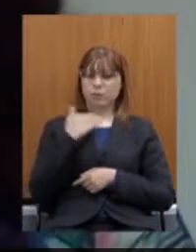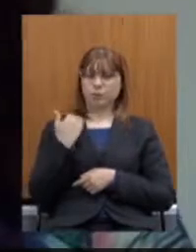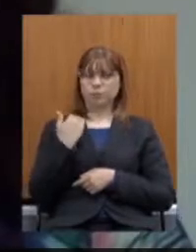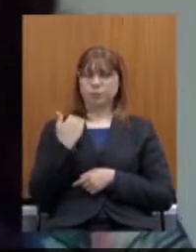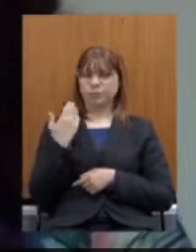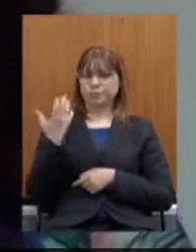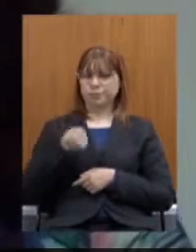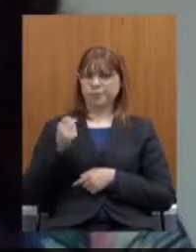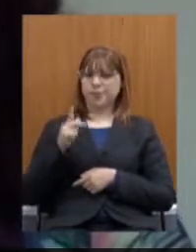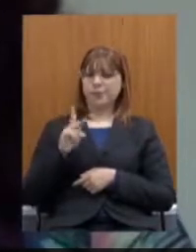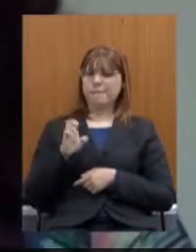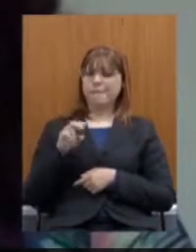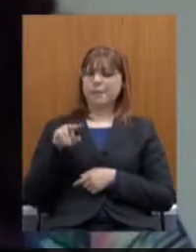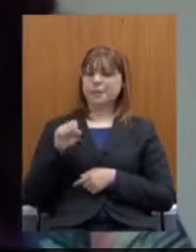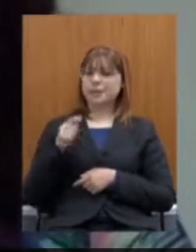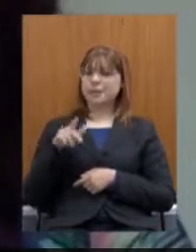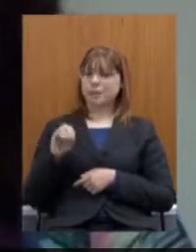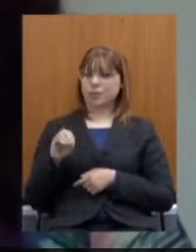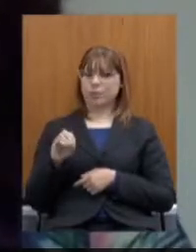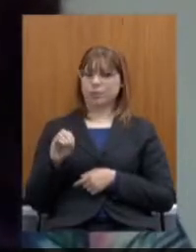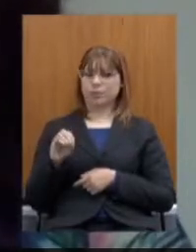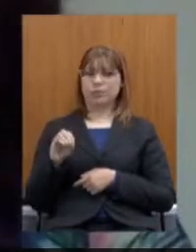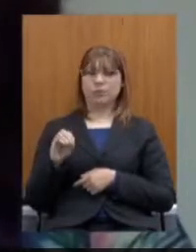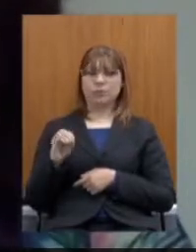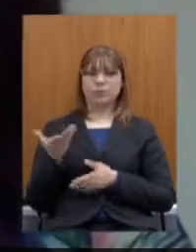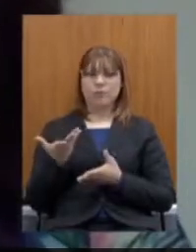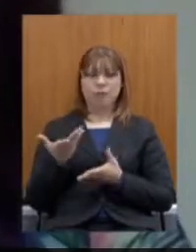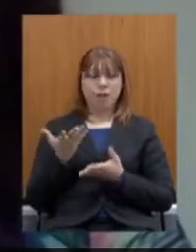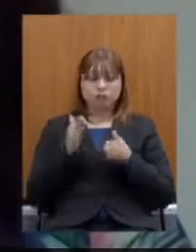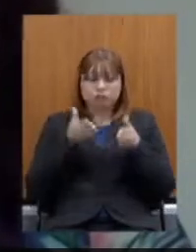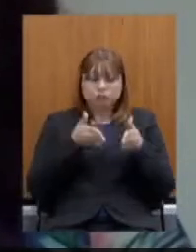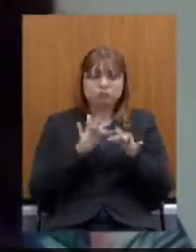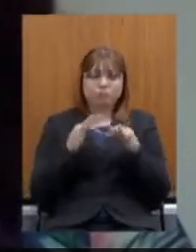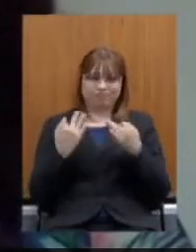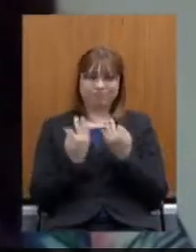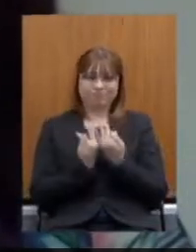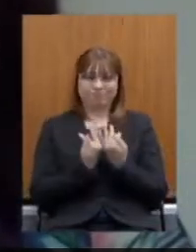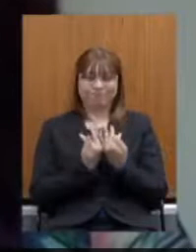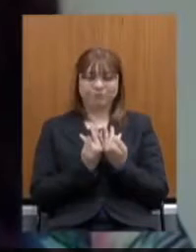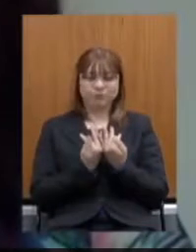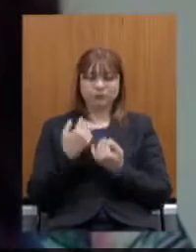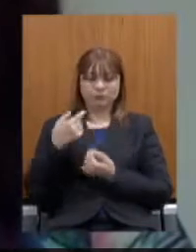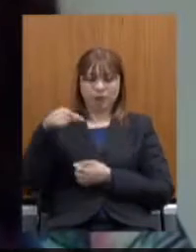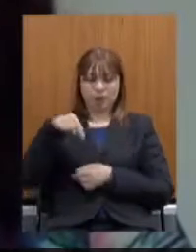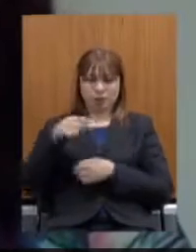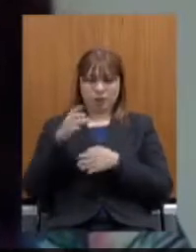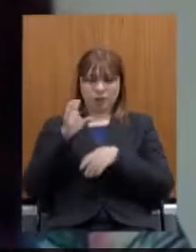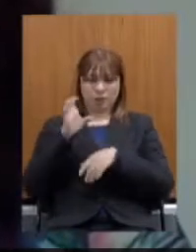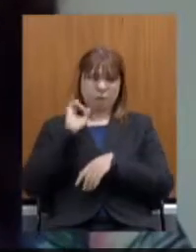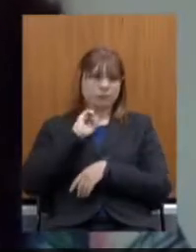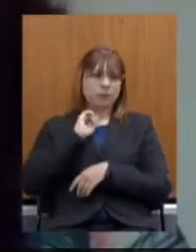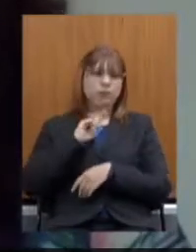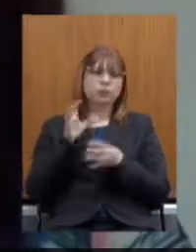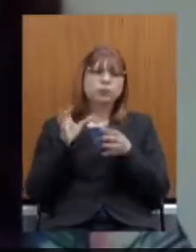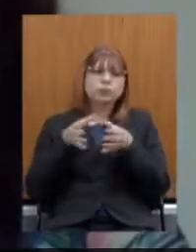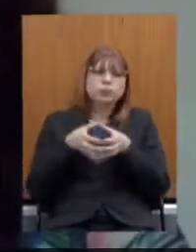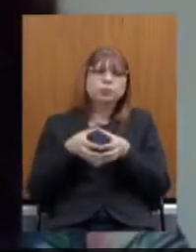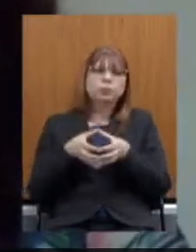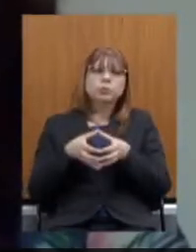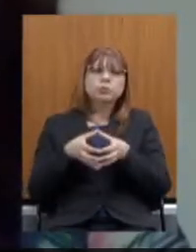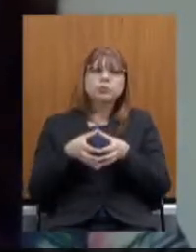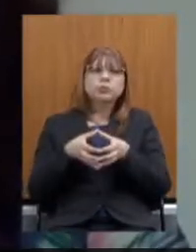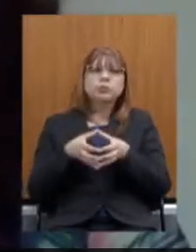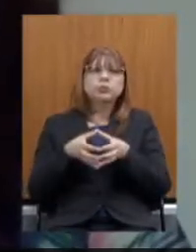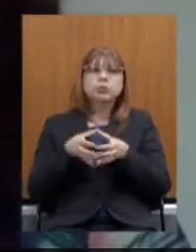é a face família da Previdência. Aqui em Minas, esse grupo representa apenas